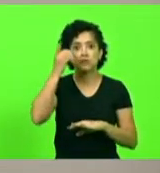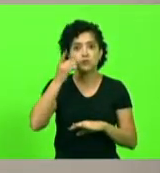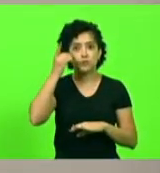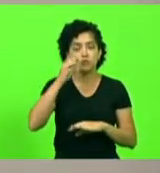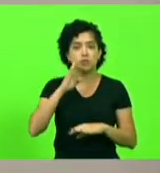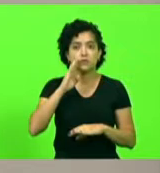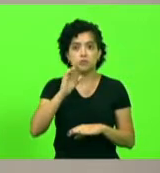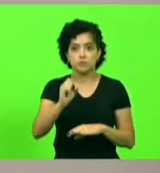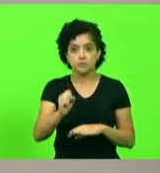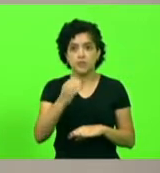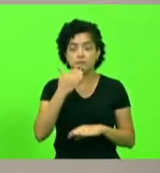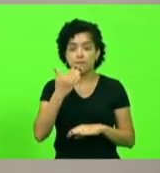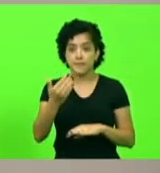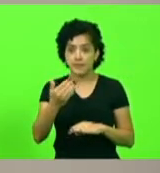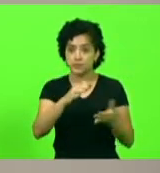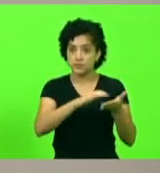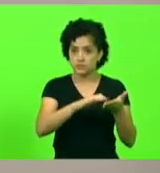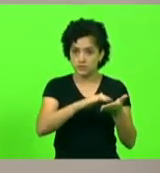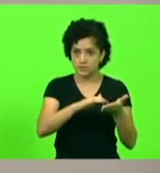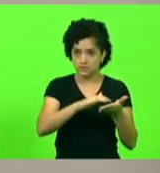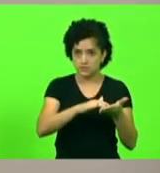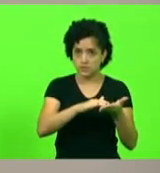senhoras e deputados, reaberta a